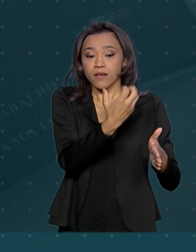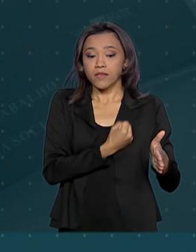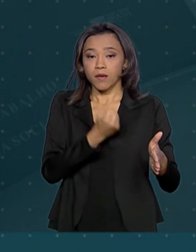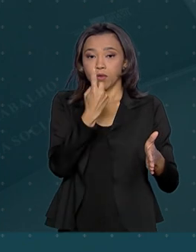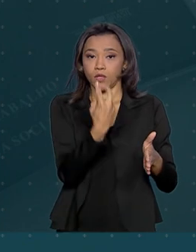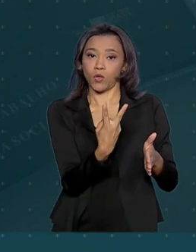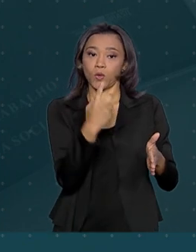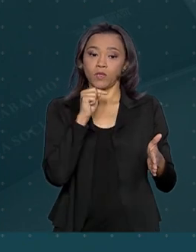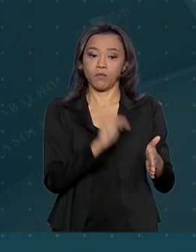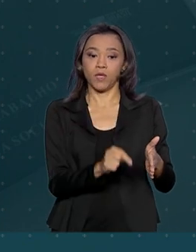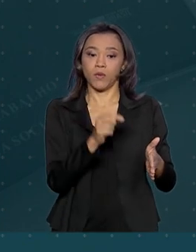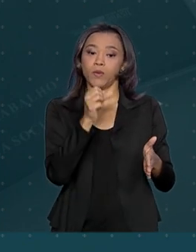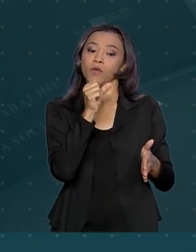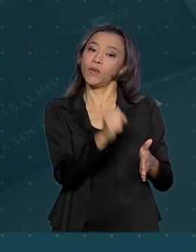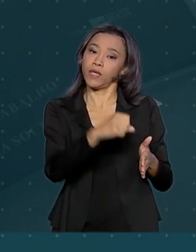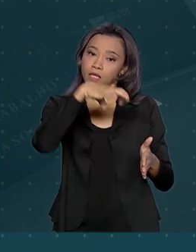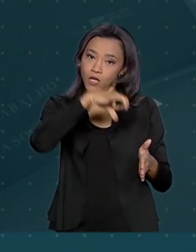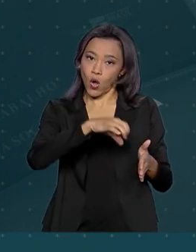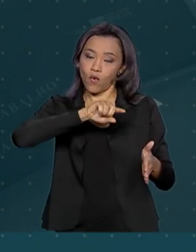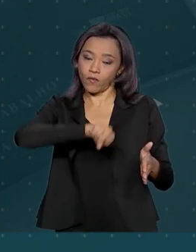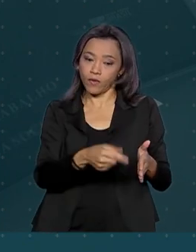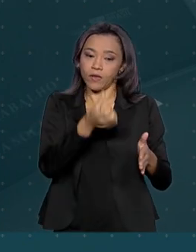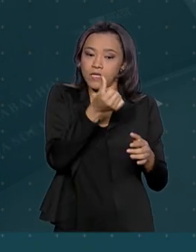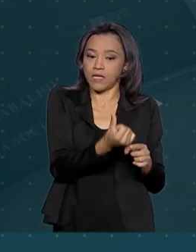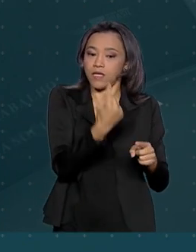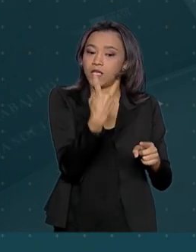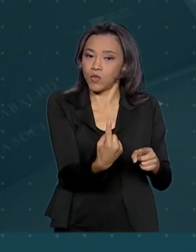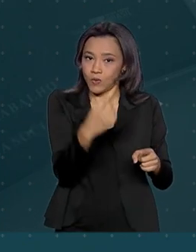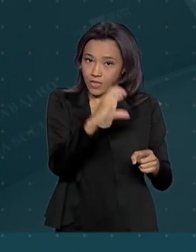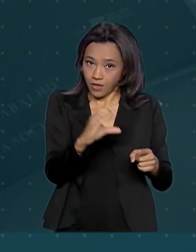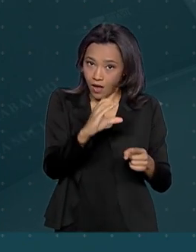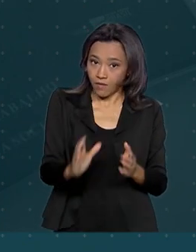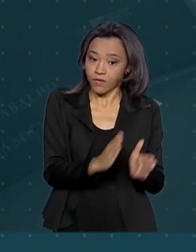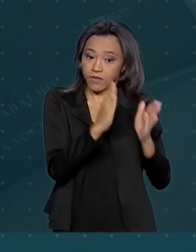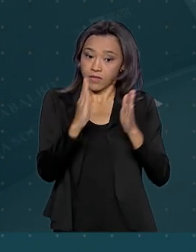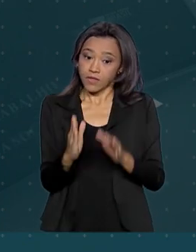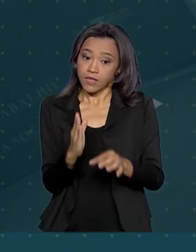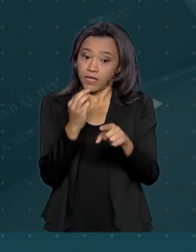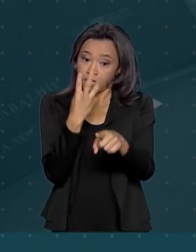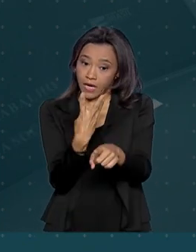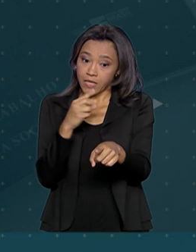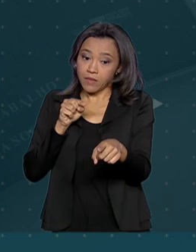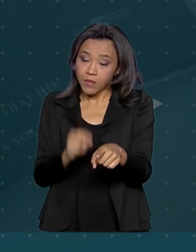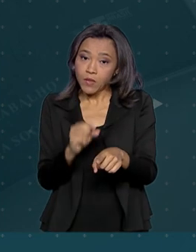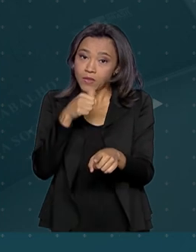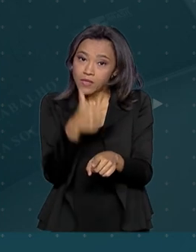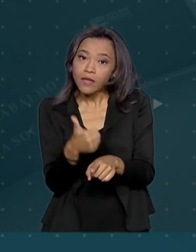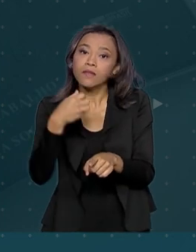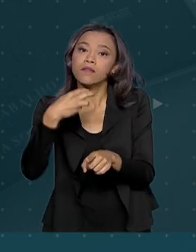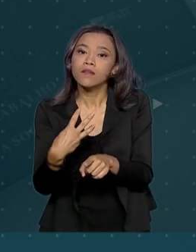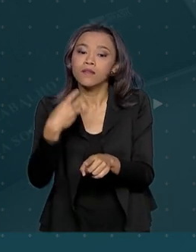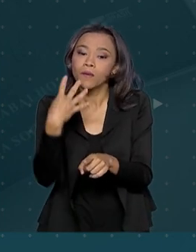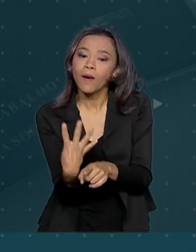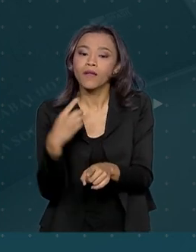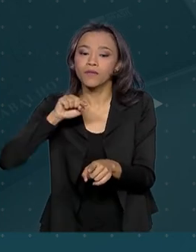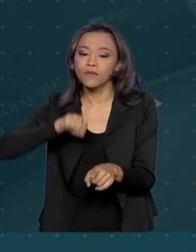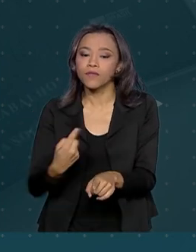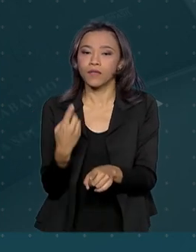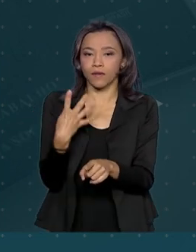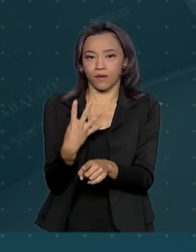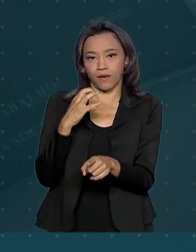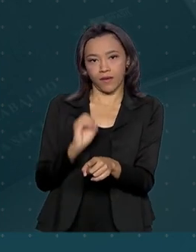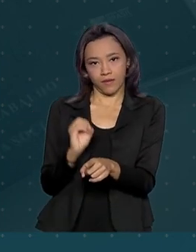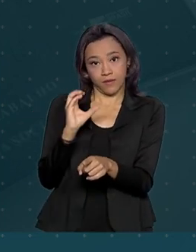.089,61 e R$.134,40,